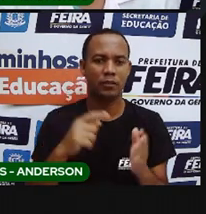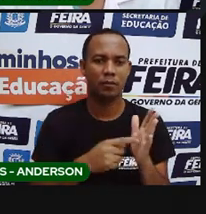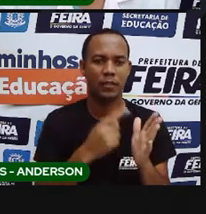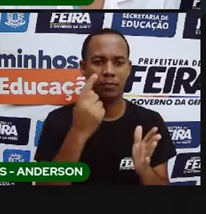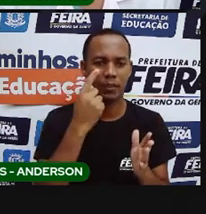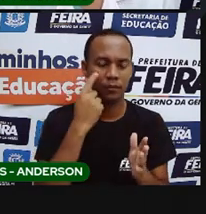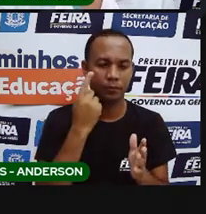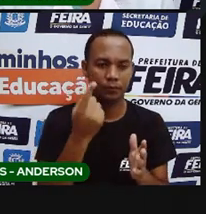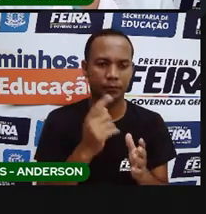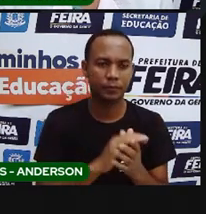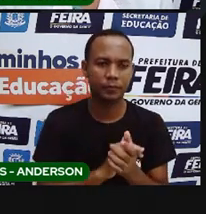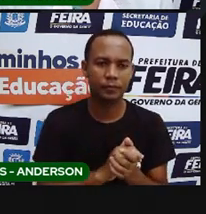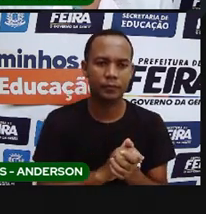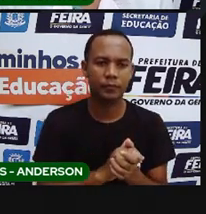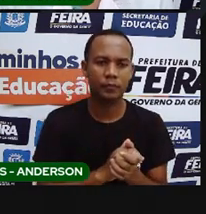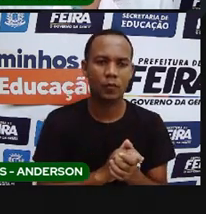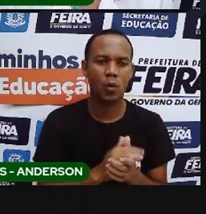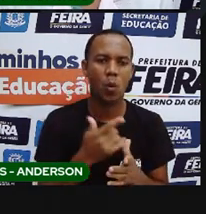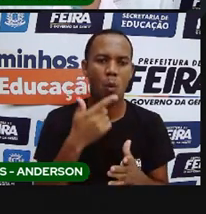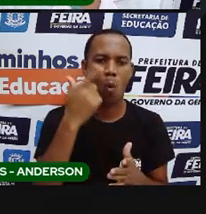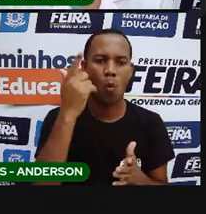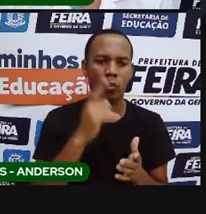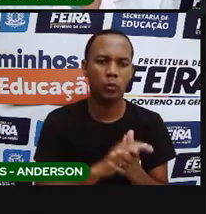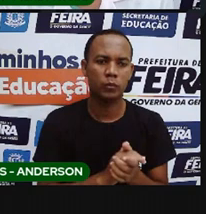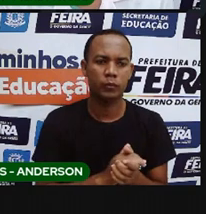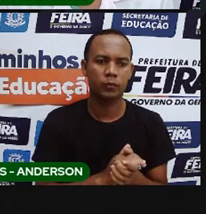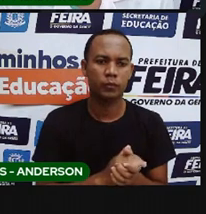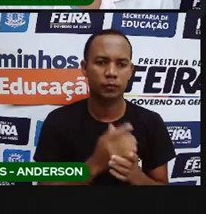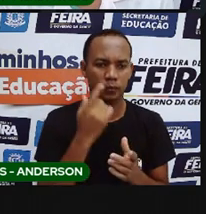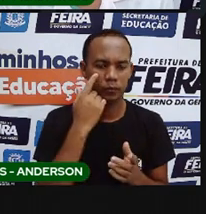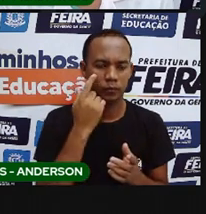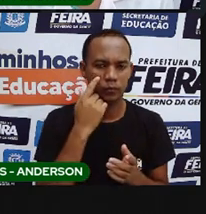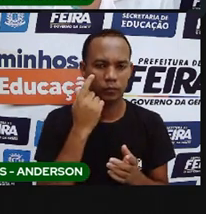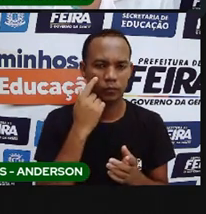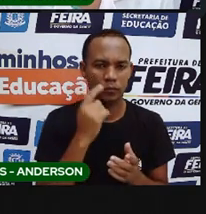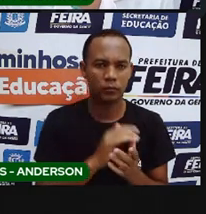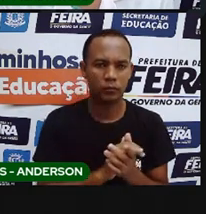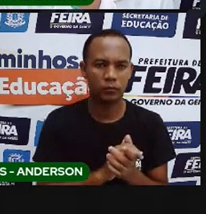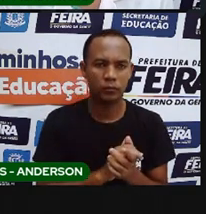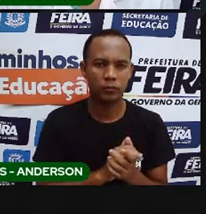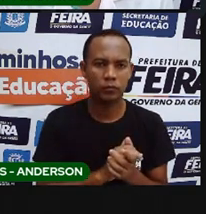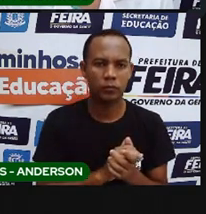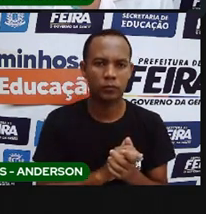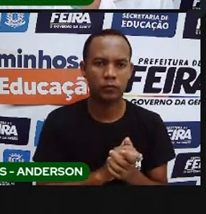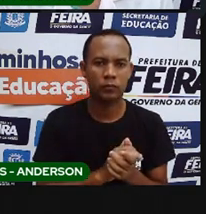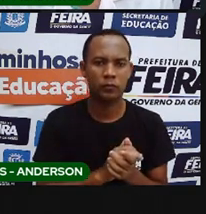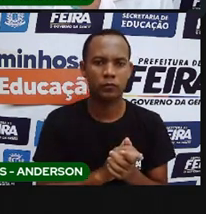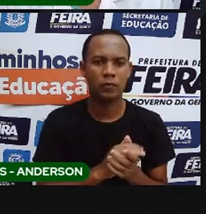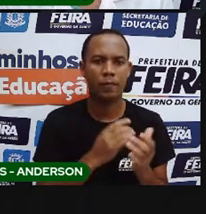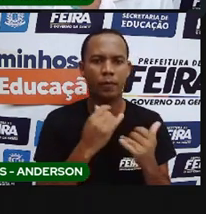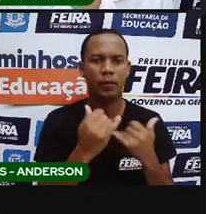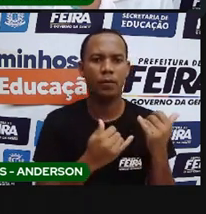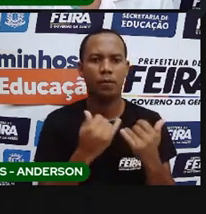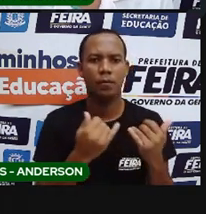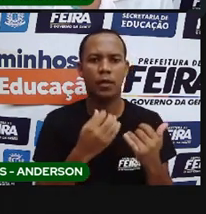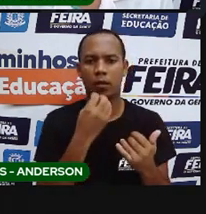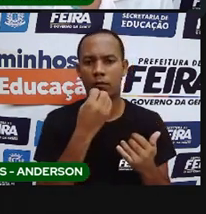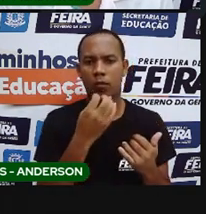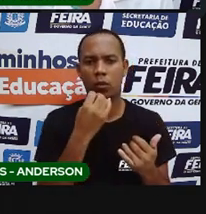a gente? Bom, próximo desafio aí para vocês. Gustavo quer chegar ao seu brinquedo favorito.